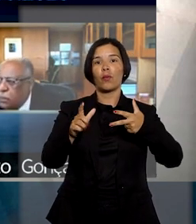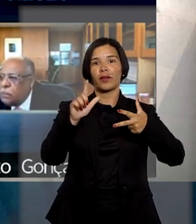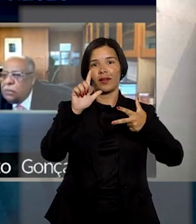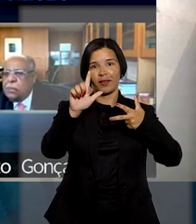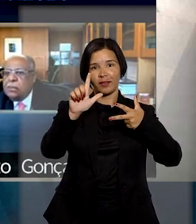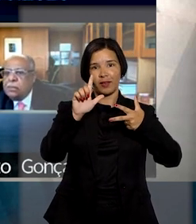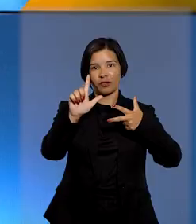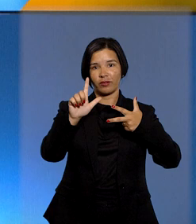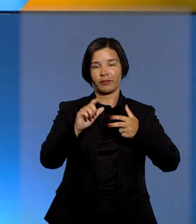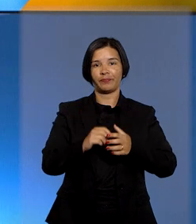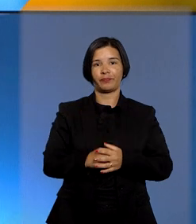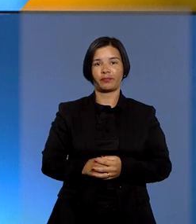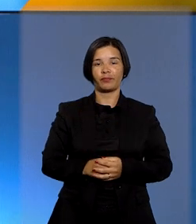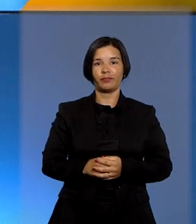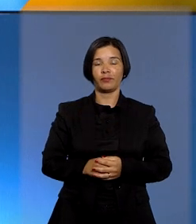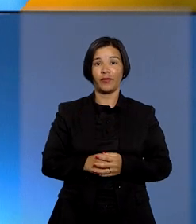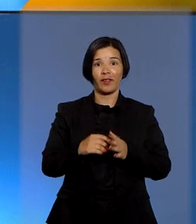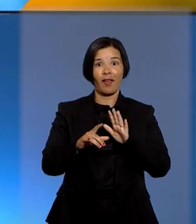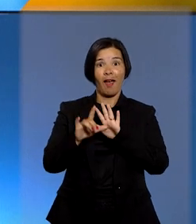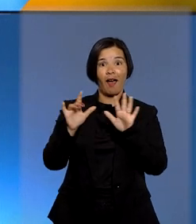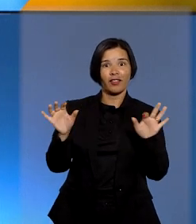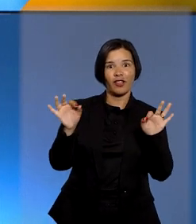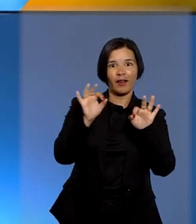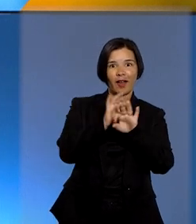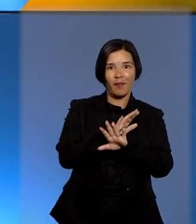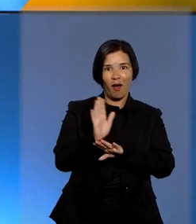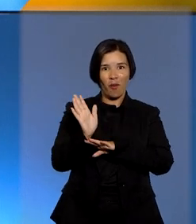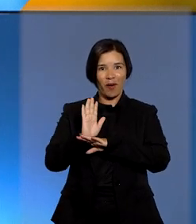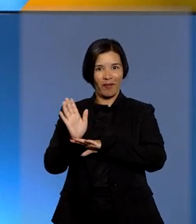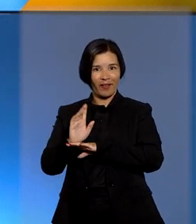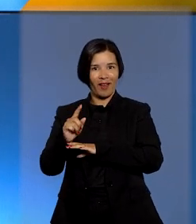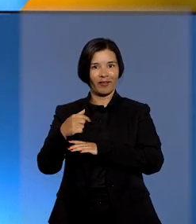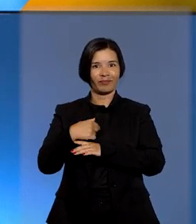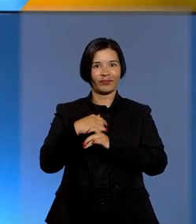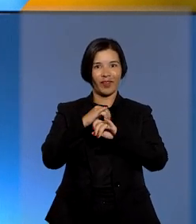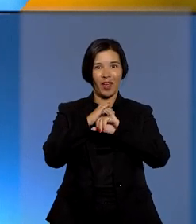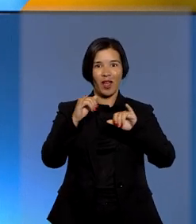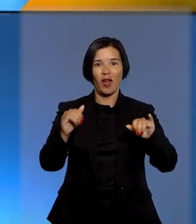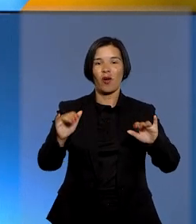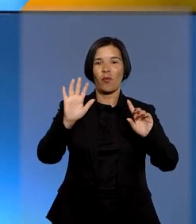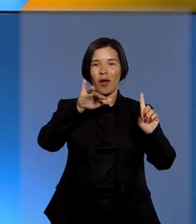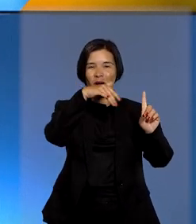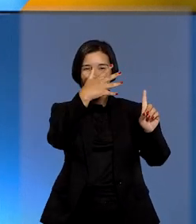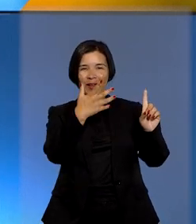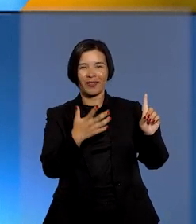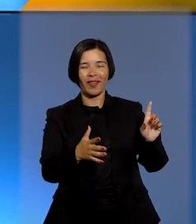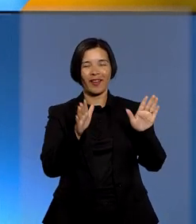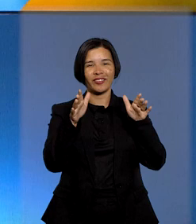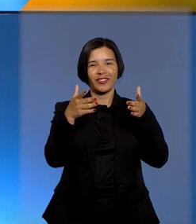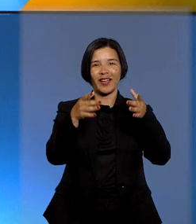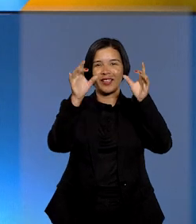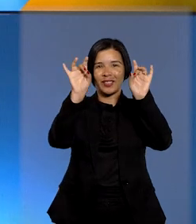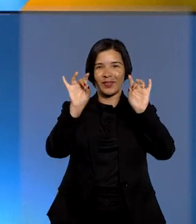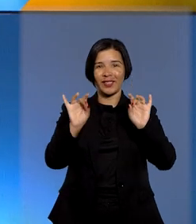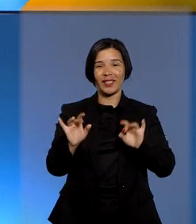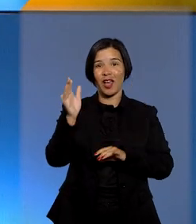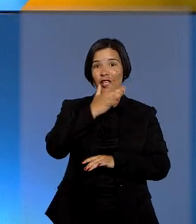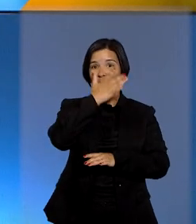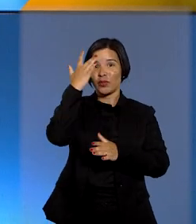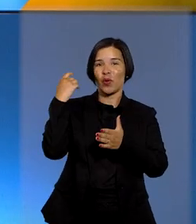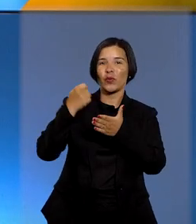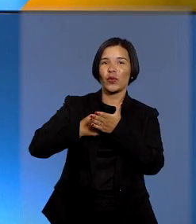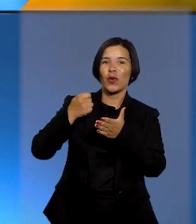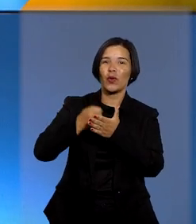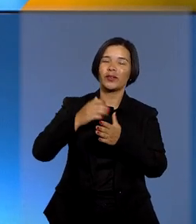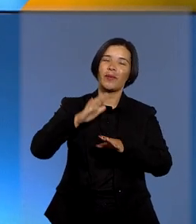Legislativo. E antes de encerrar o programa, a gente deixa uma homenagem bem especial para aqueles